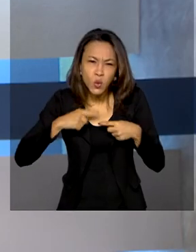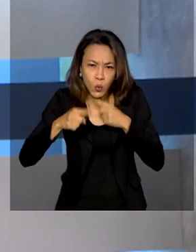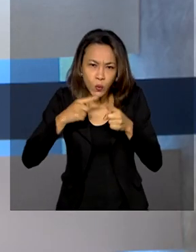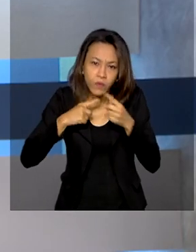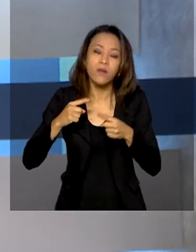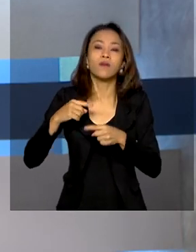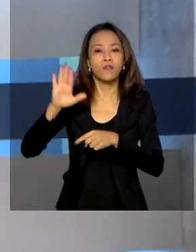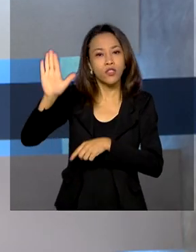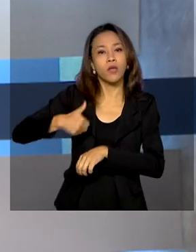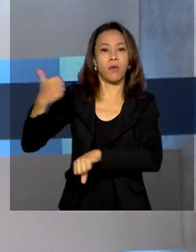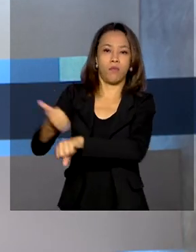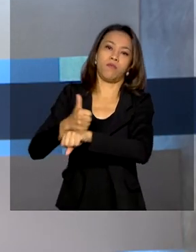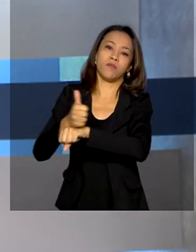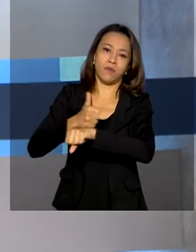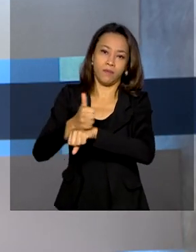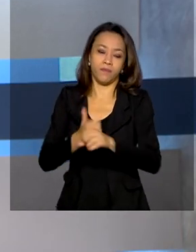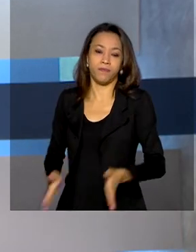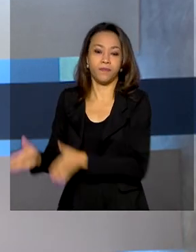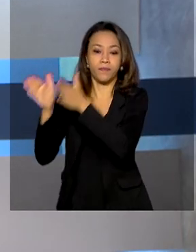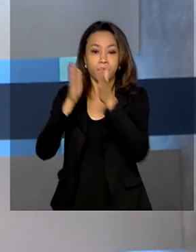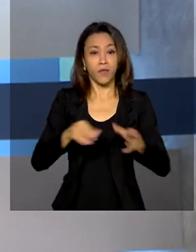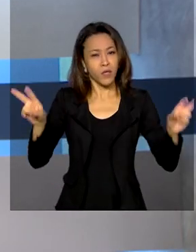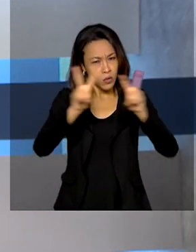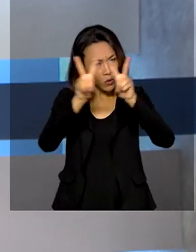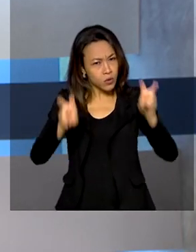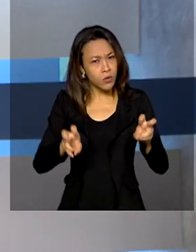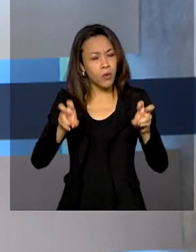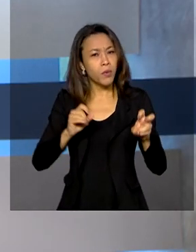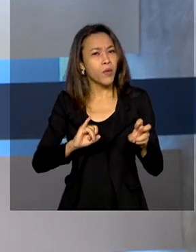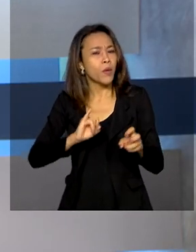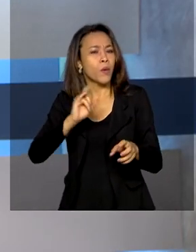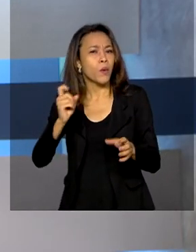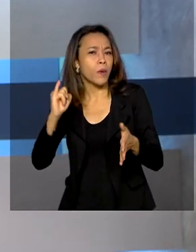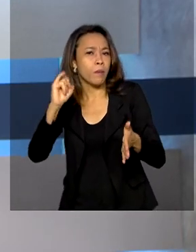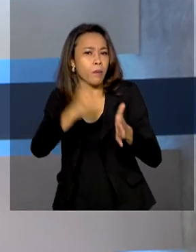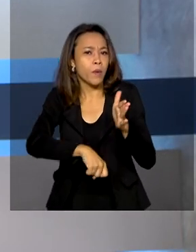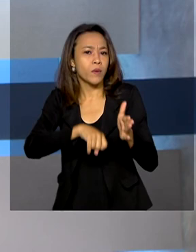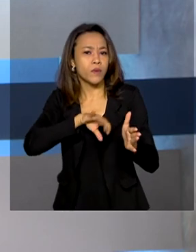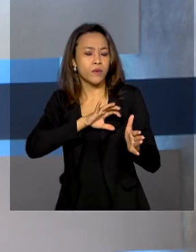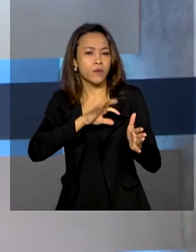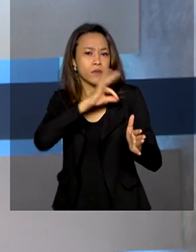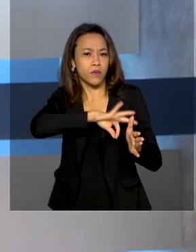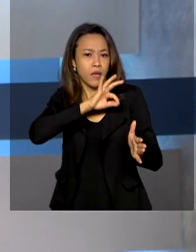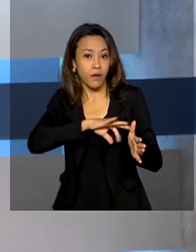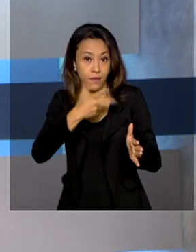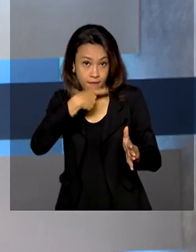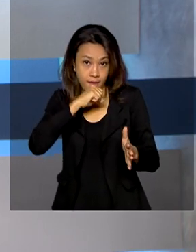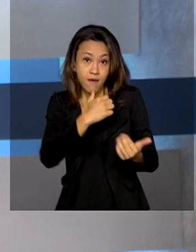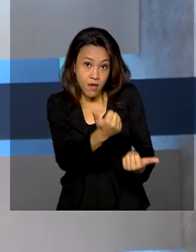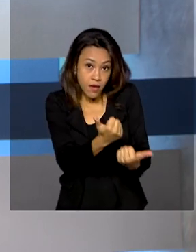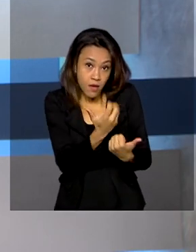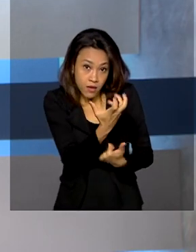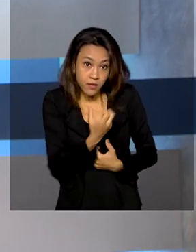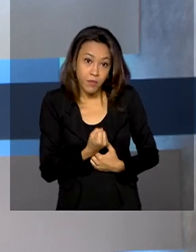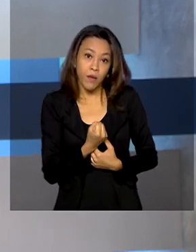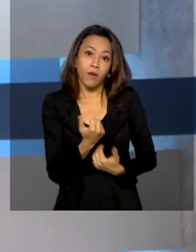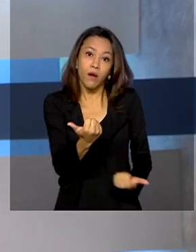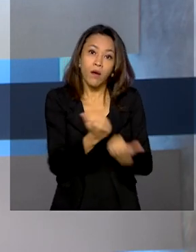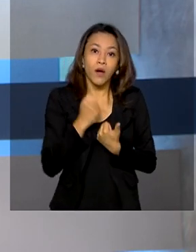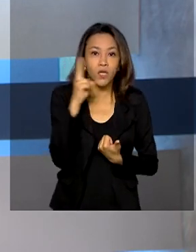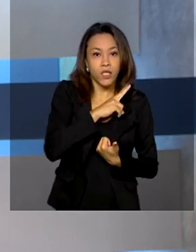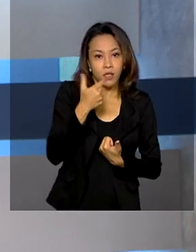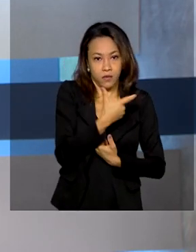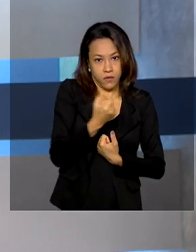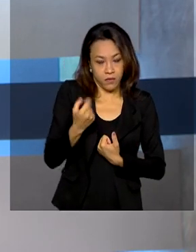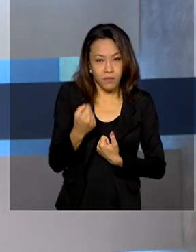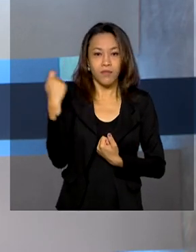E falando sobre imposto de renda, você sabia que quem recebeu o auxílio emergencial em 2020 precisa